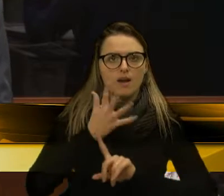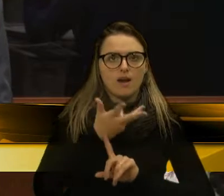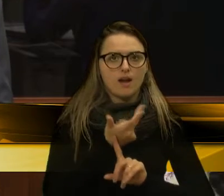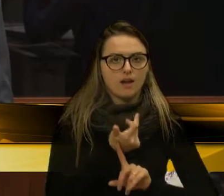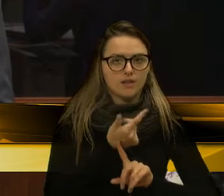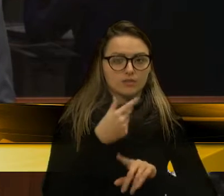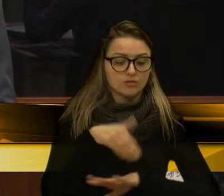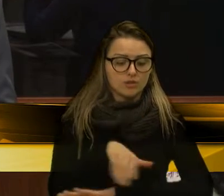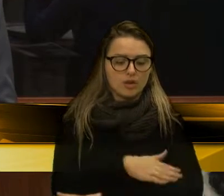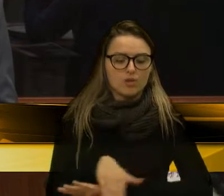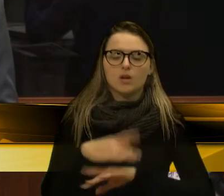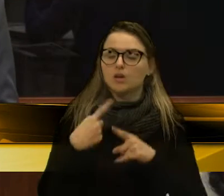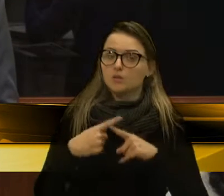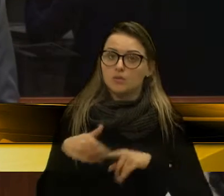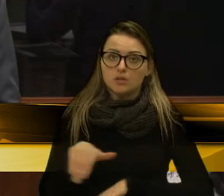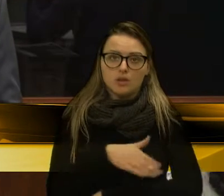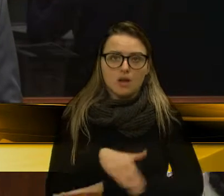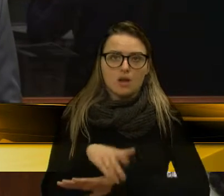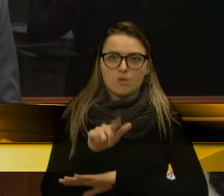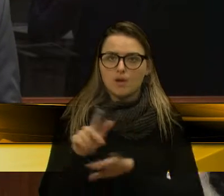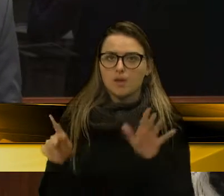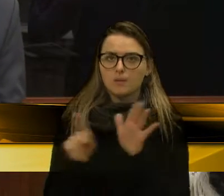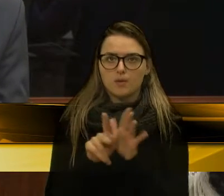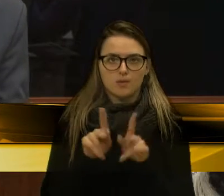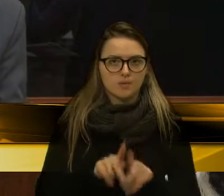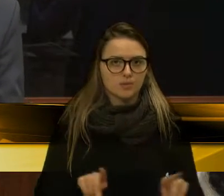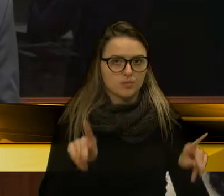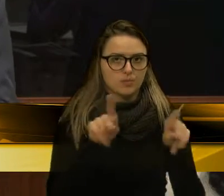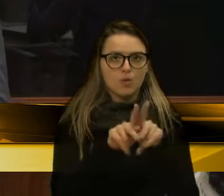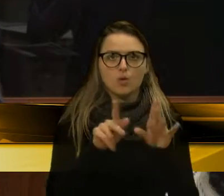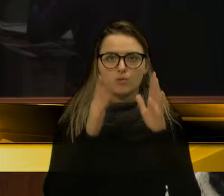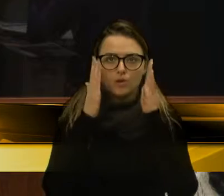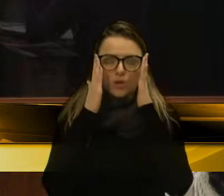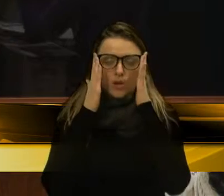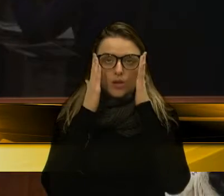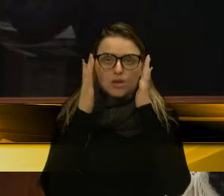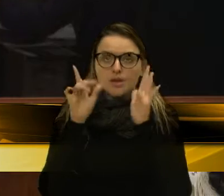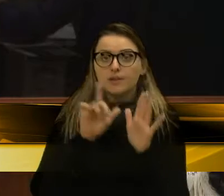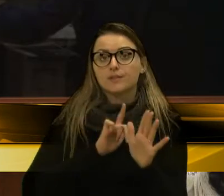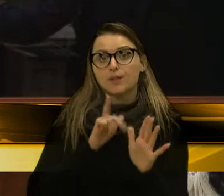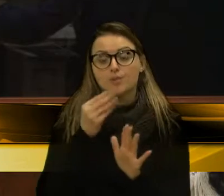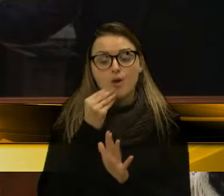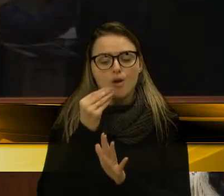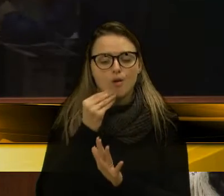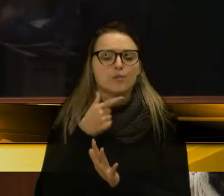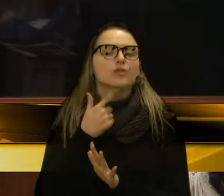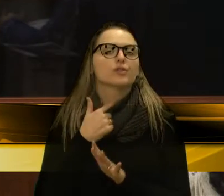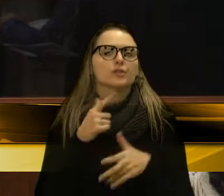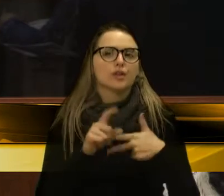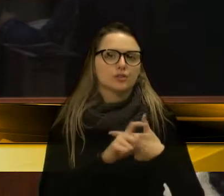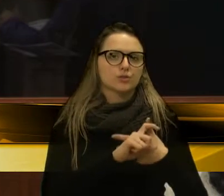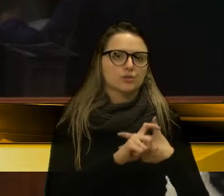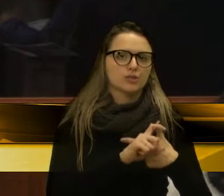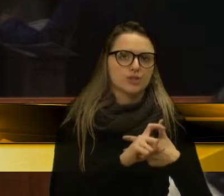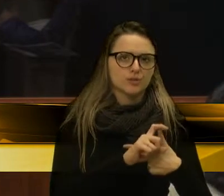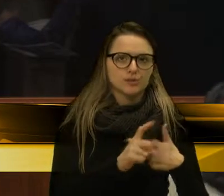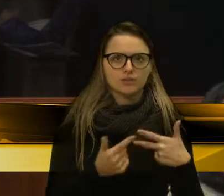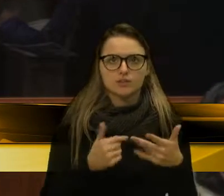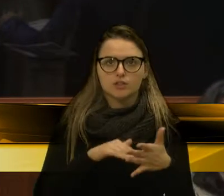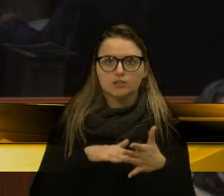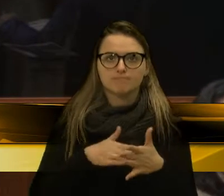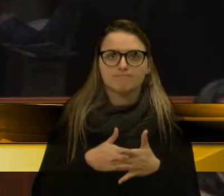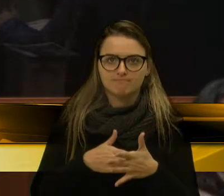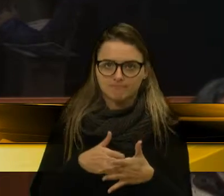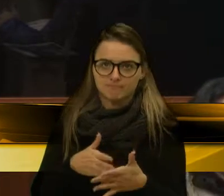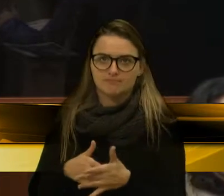que é a rua do povo. Então, nós sabemos que há uma clara intenção do Executivo em obstaculizar